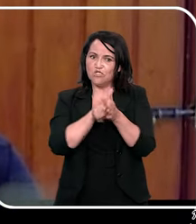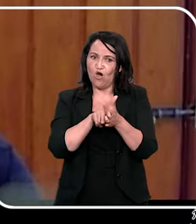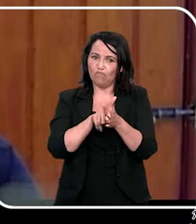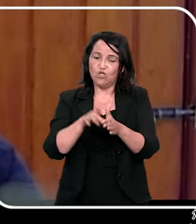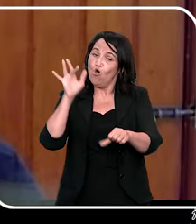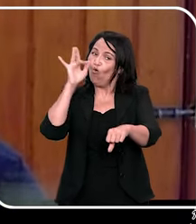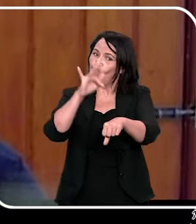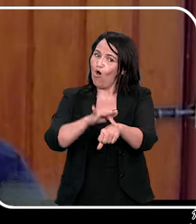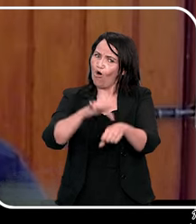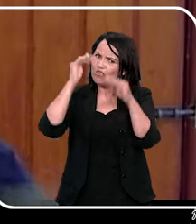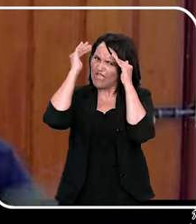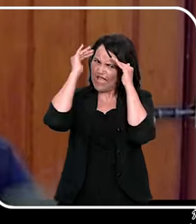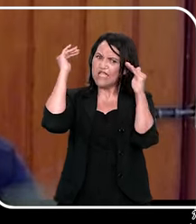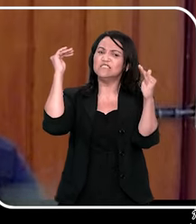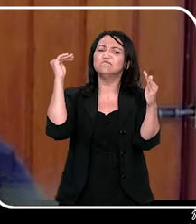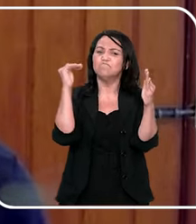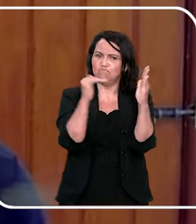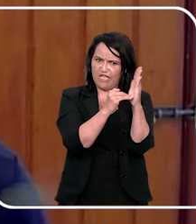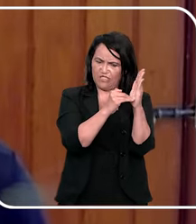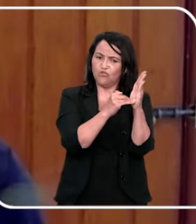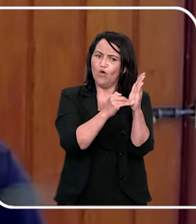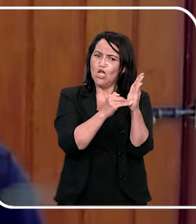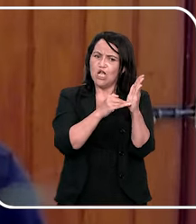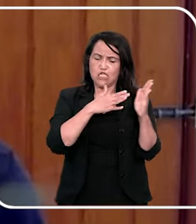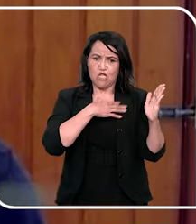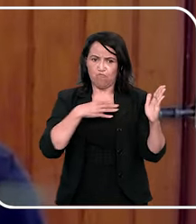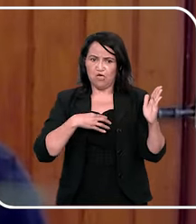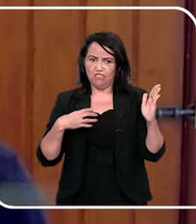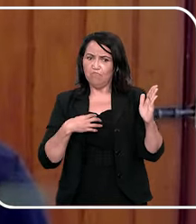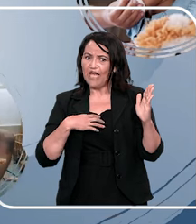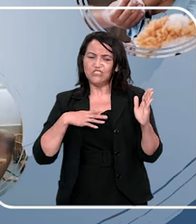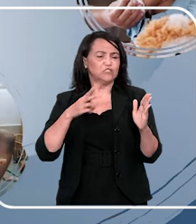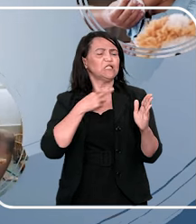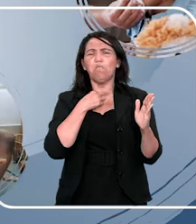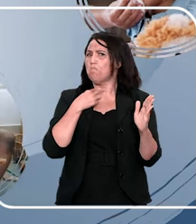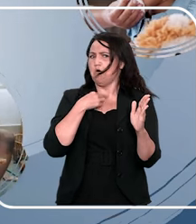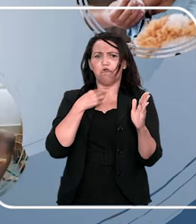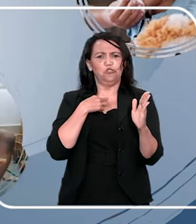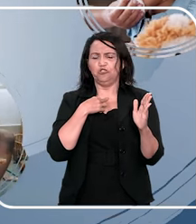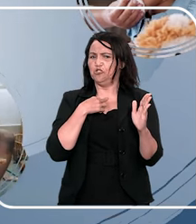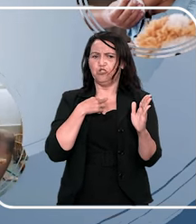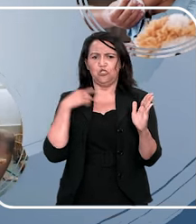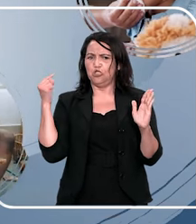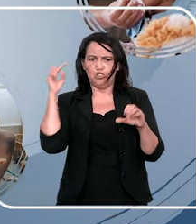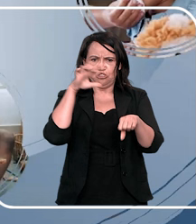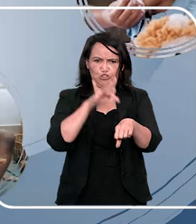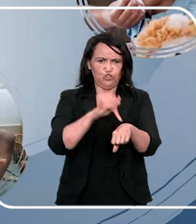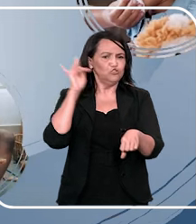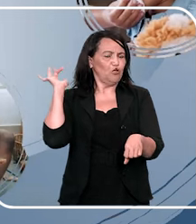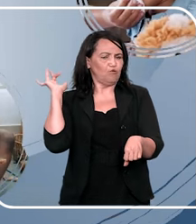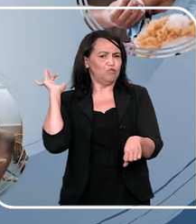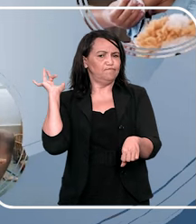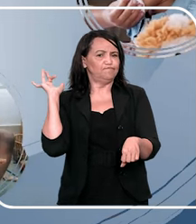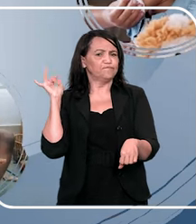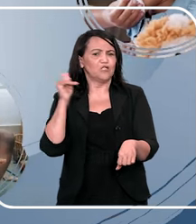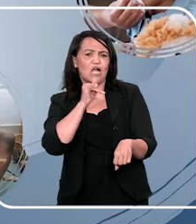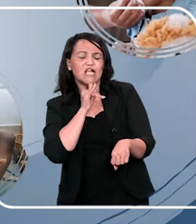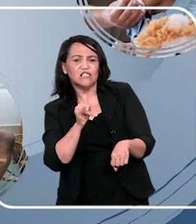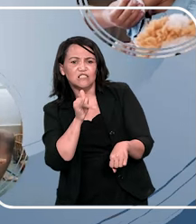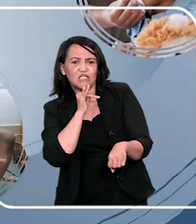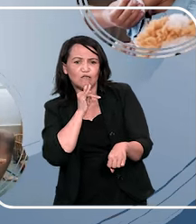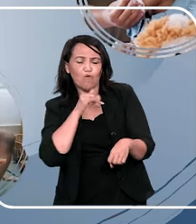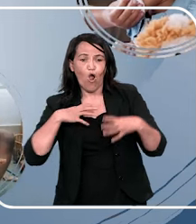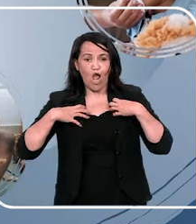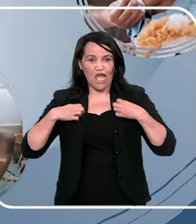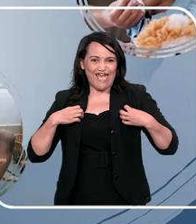dela, que deve ser tocado com respeito, e que algumas partes não devem ser tocadas por ninguém. Outro exemplo que eu vou dar aqui, que é com exemplo mesmo, não